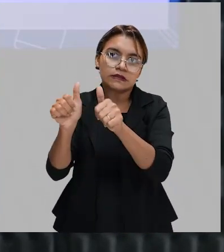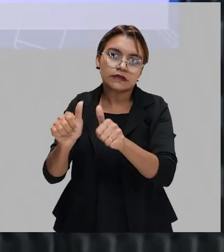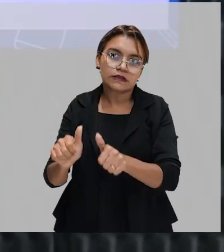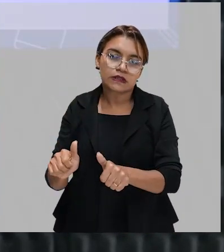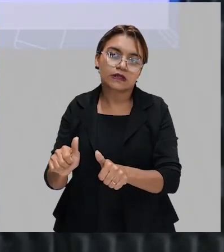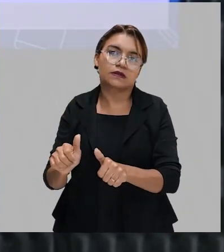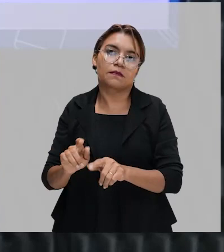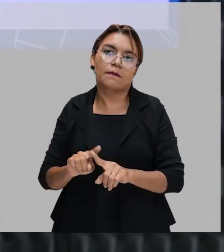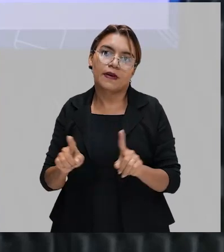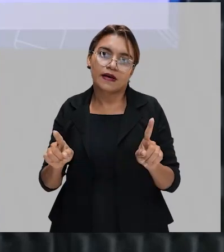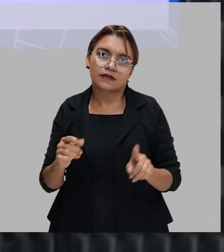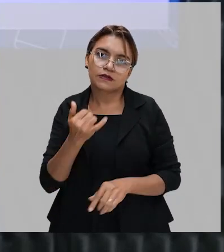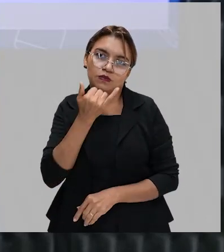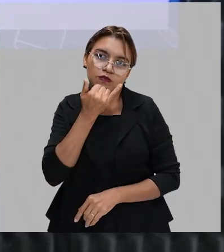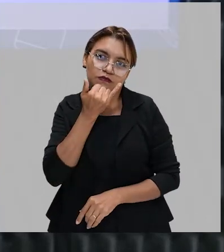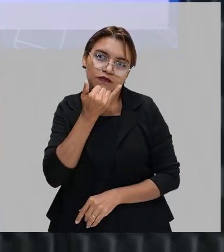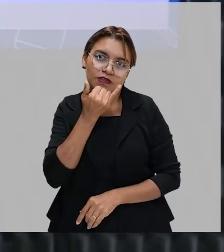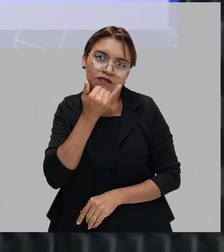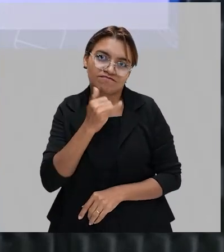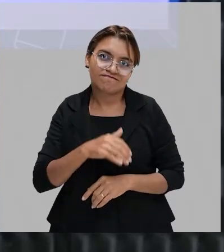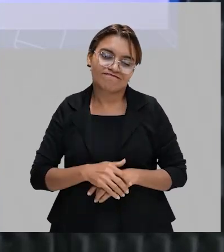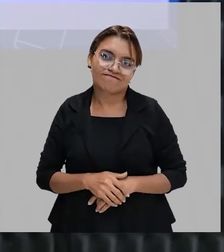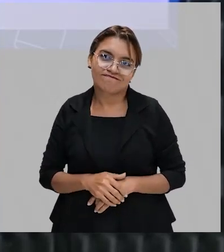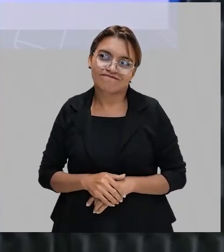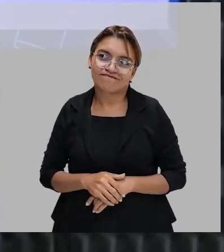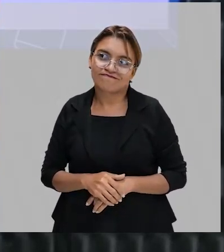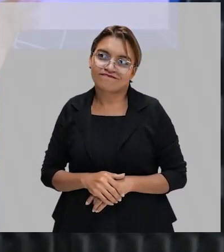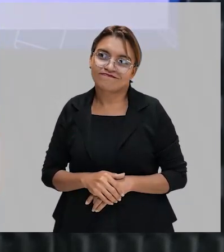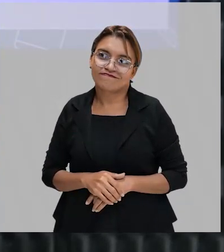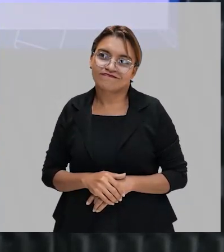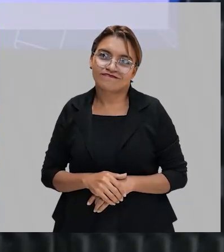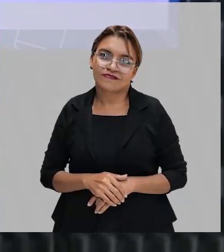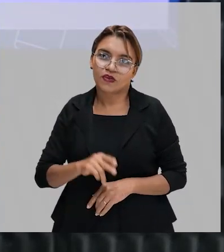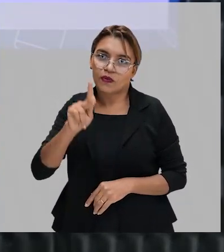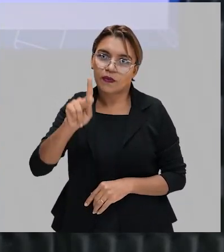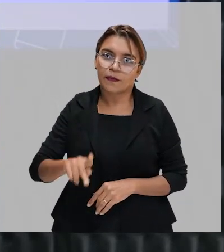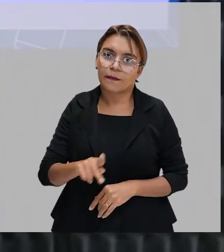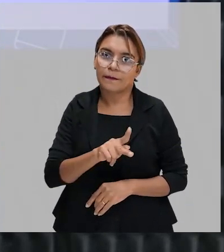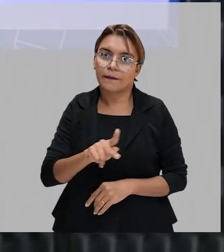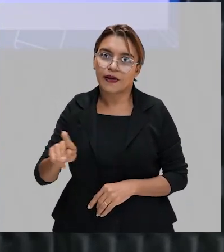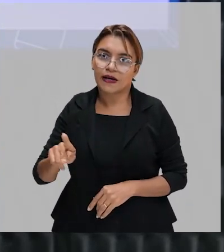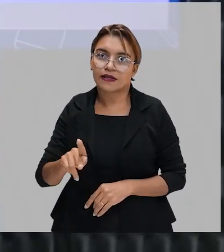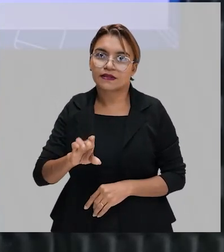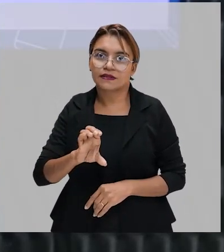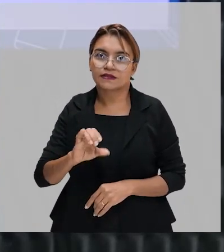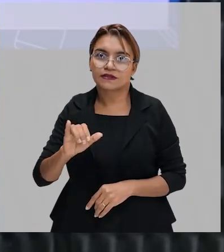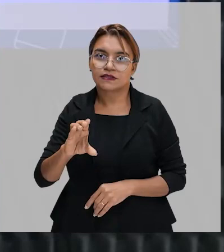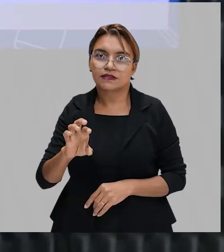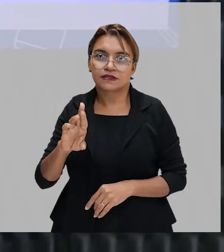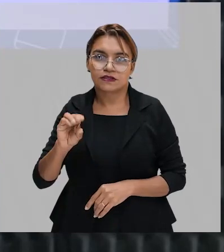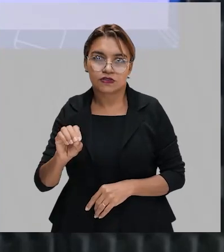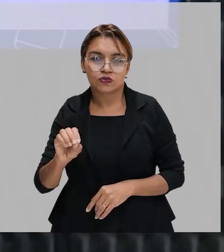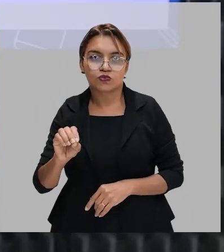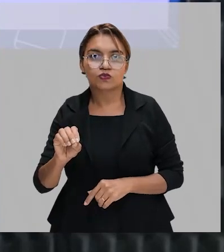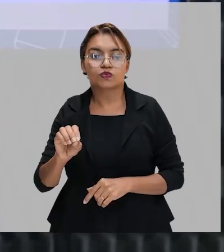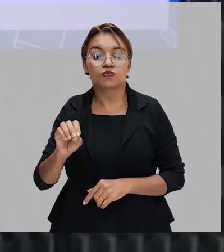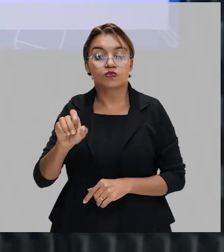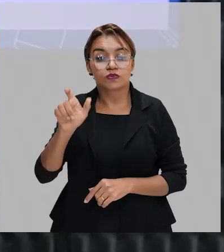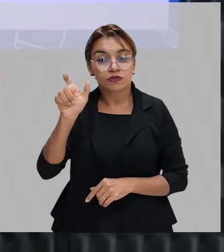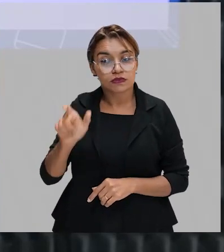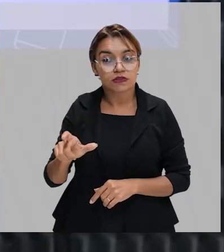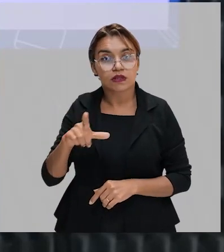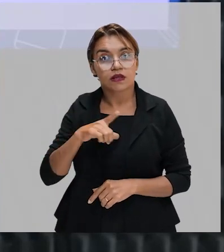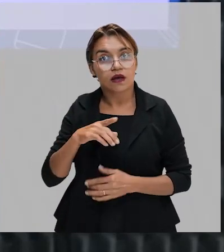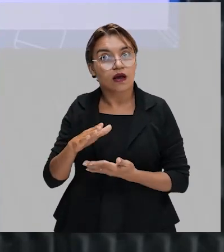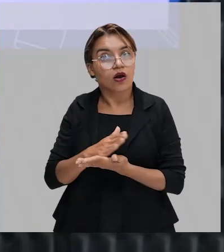perdoem aí, que eu vou dizer, mas o Padre Cícero, dentro da história aí, teve,